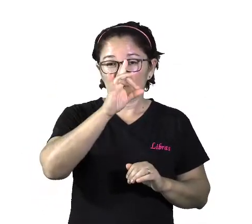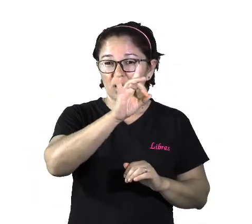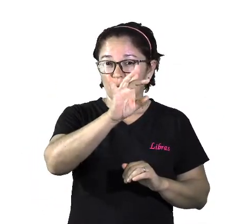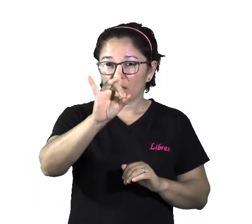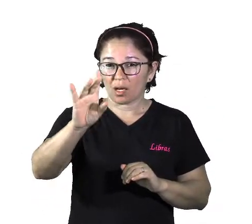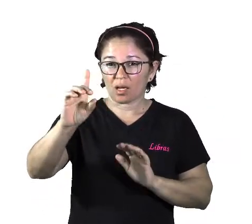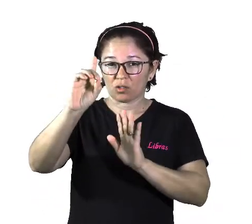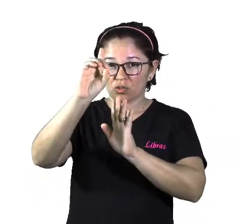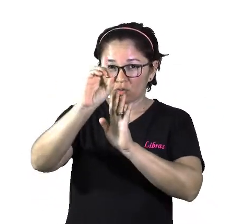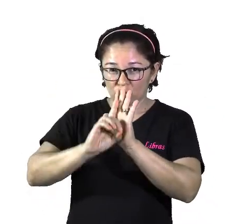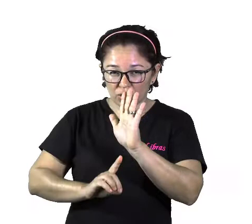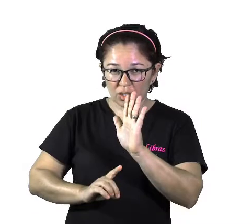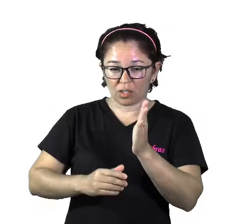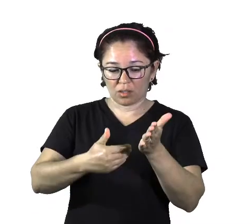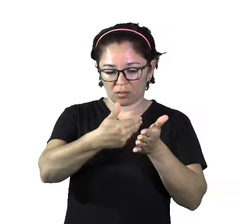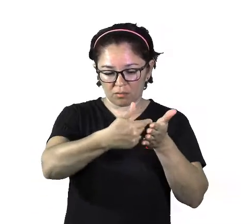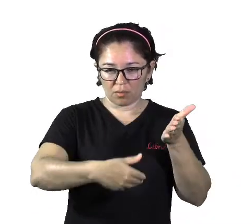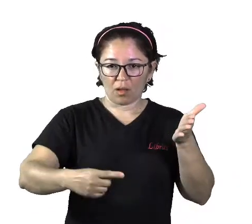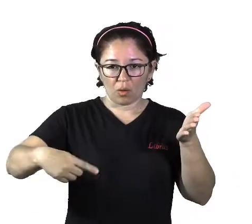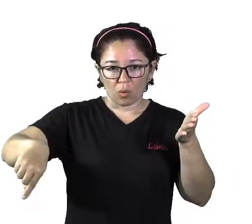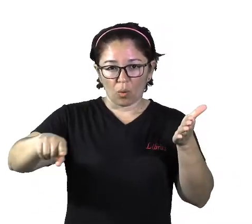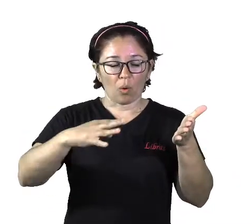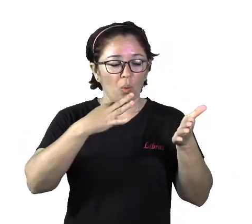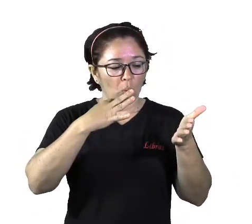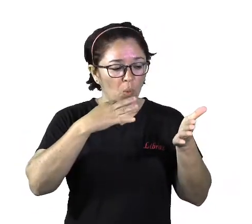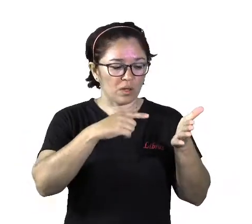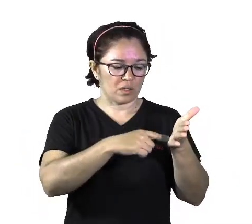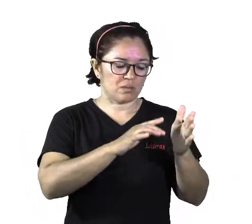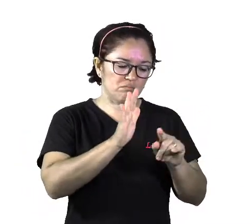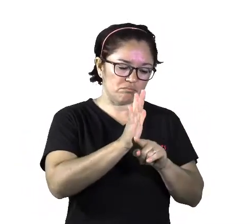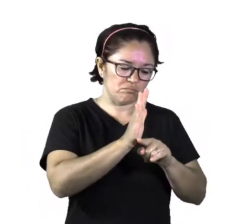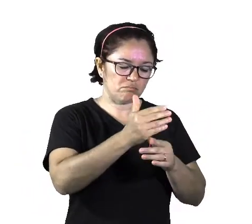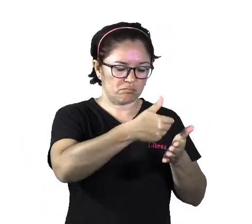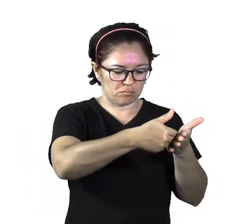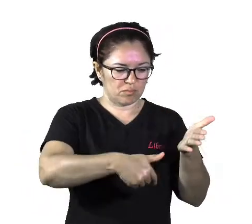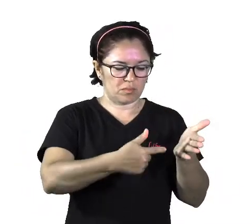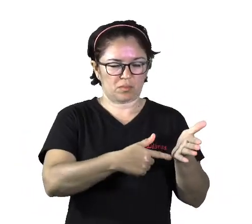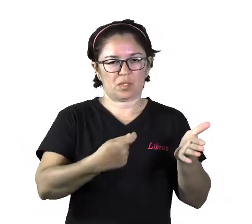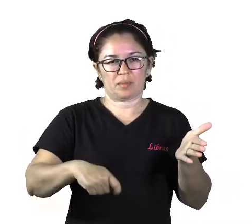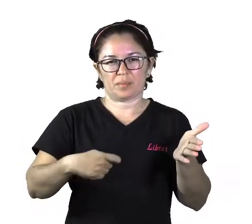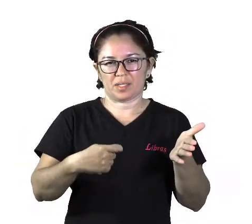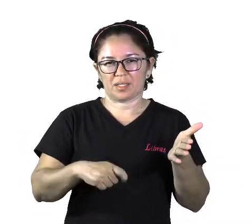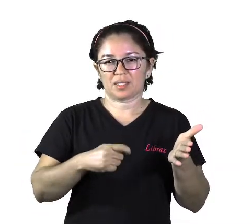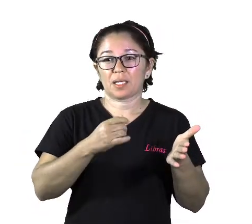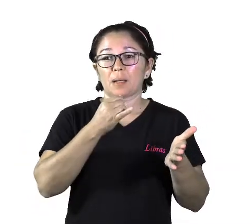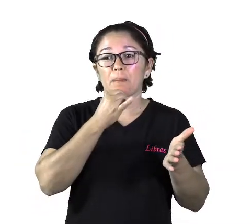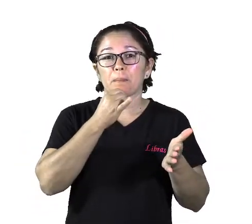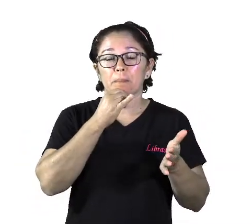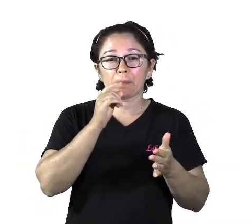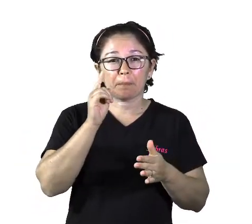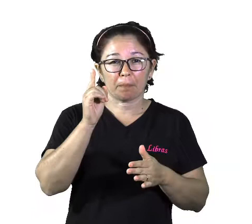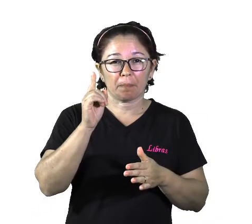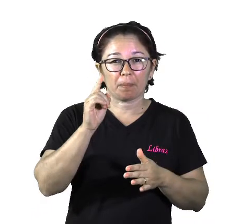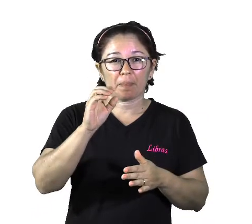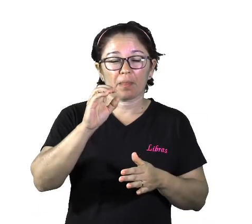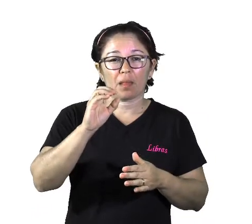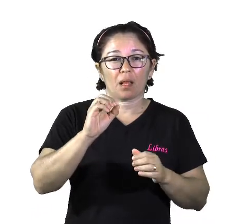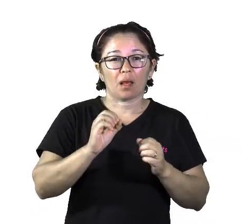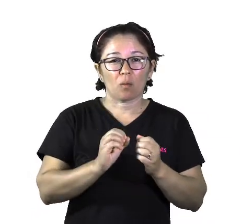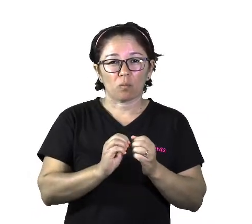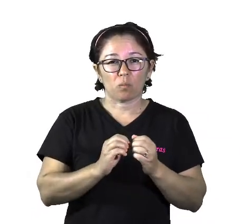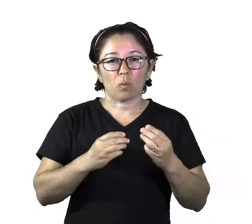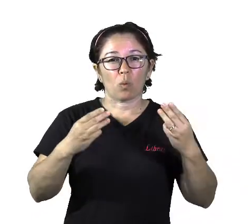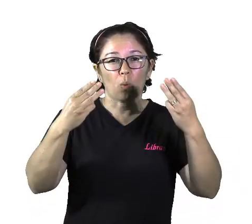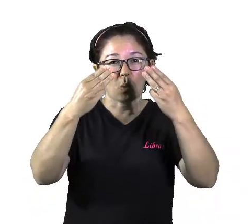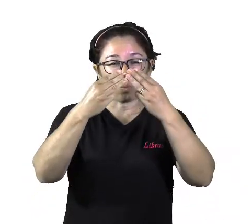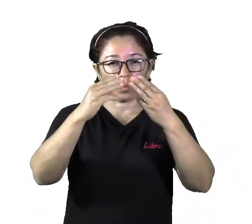e concluímos que apesar das recomendações feitas pela ONU por meio da Declaração Universal dos Direitos Humanos,